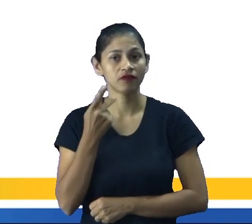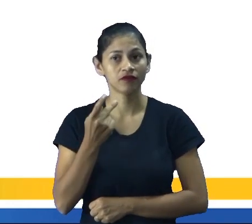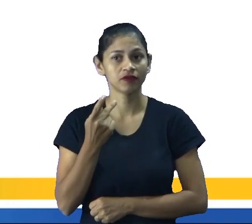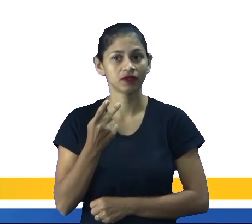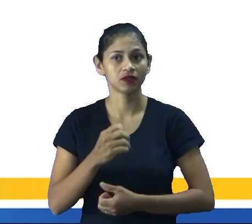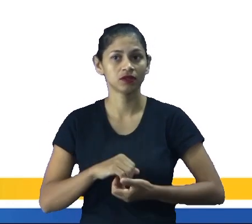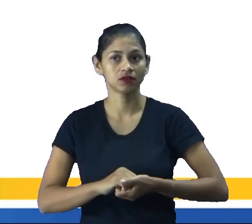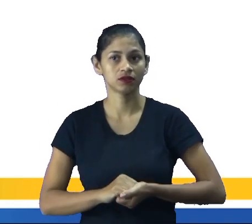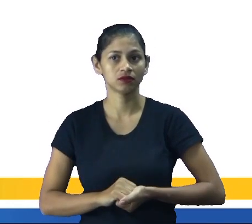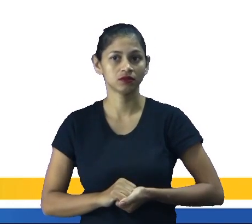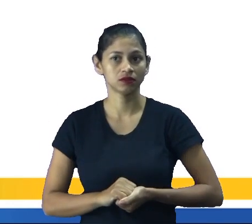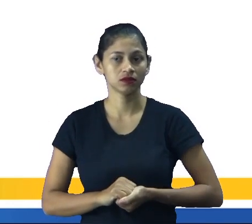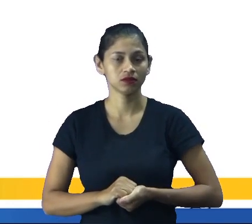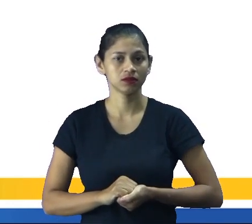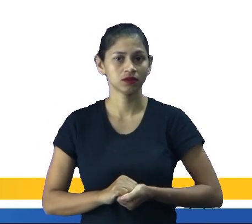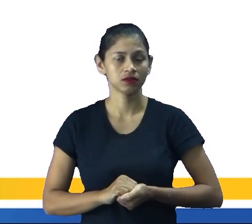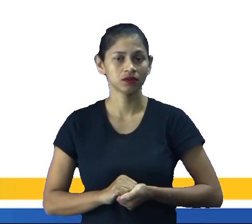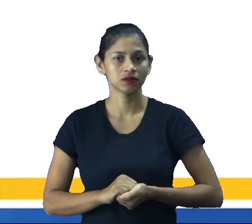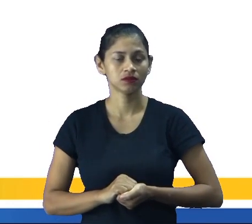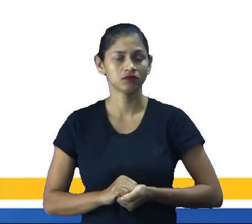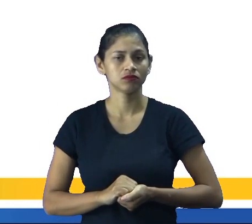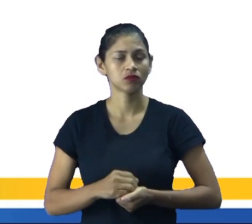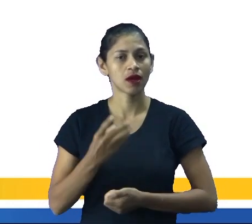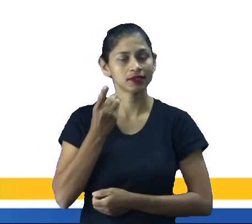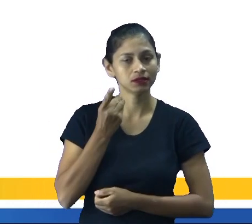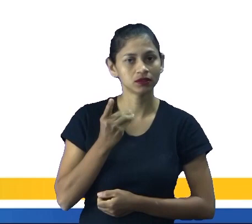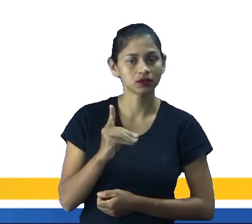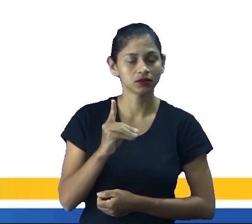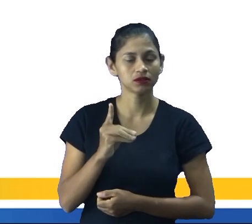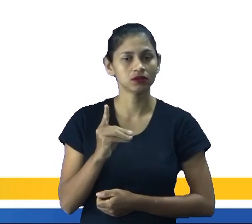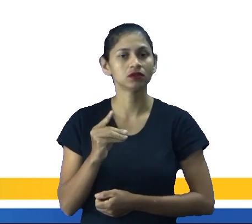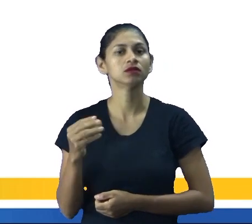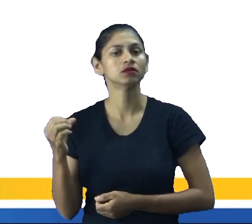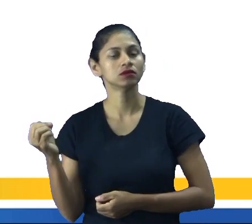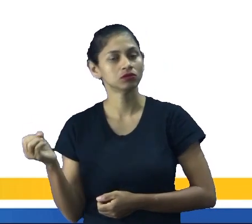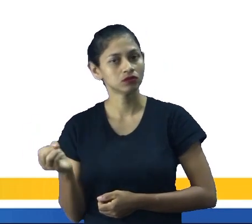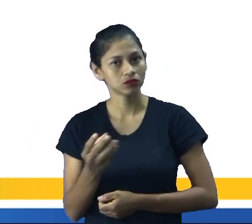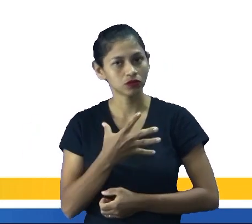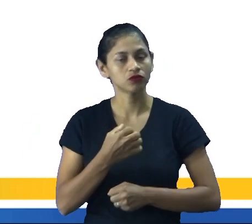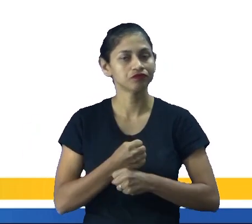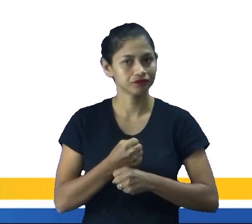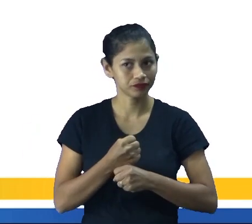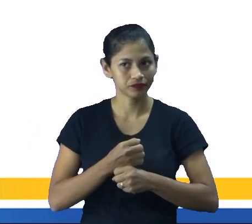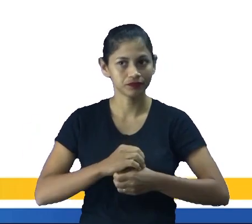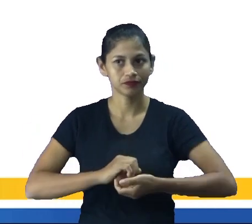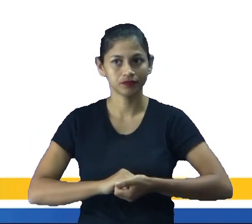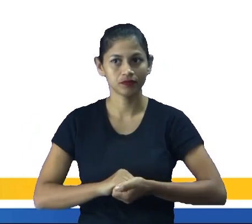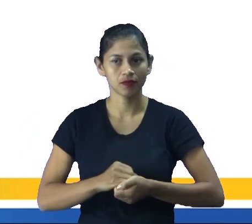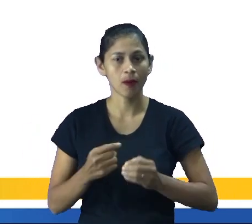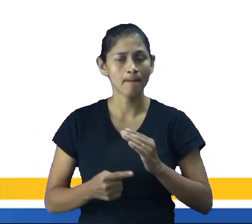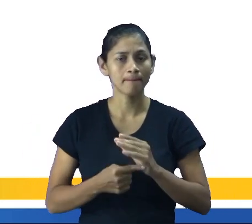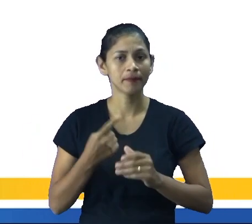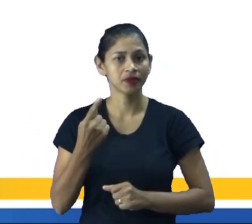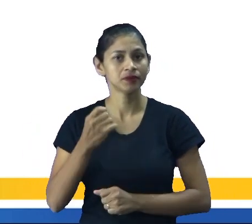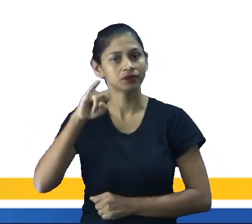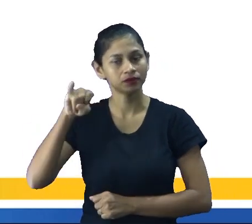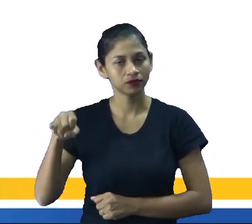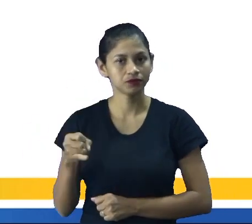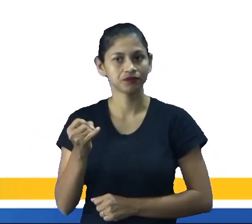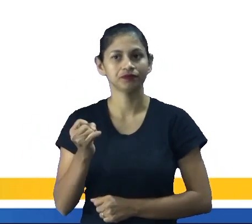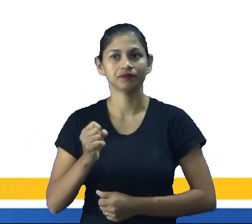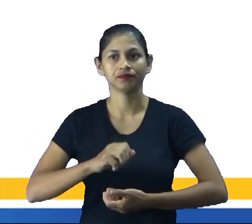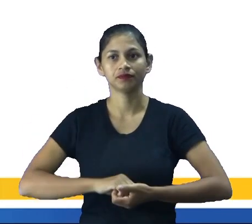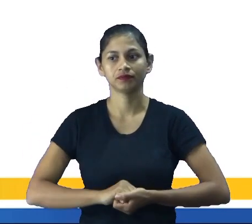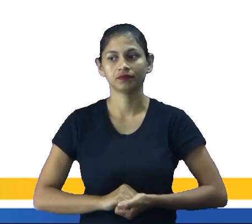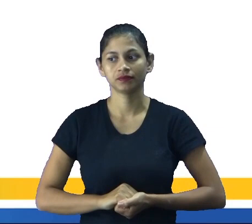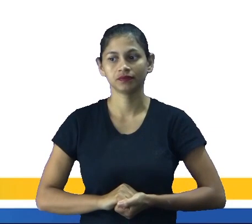Year's Eve, a data do ano novo é January 1st, ok? 1º de janeiro. O que